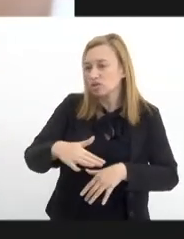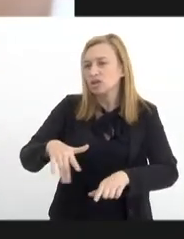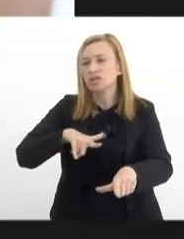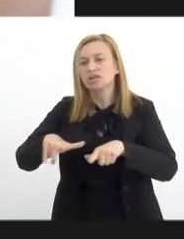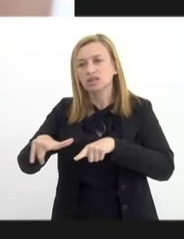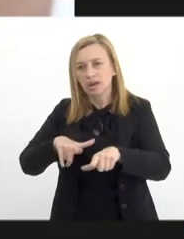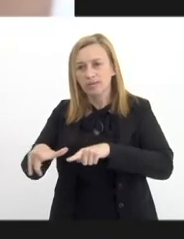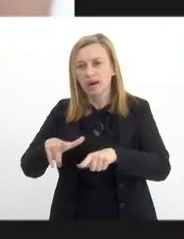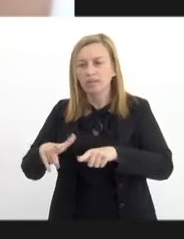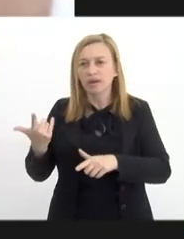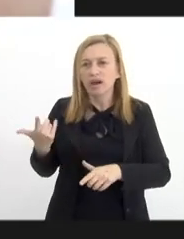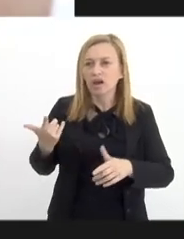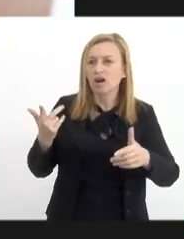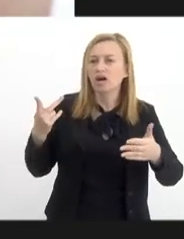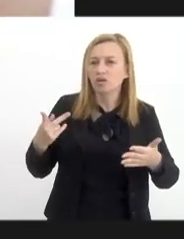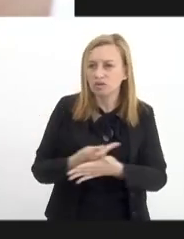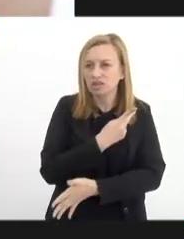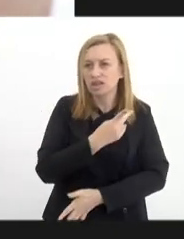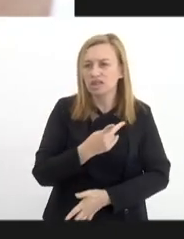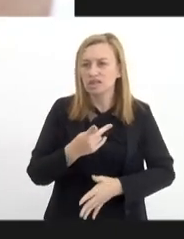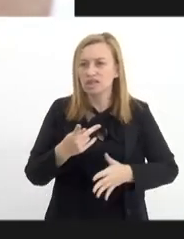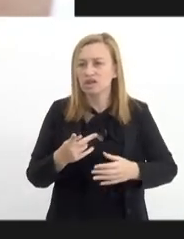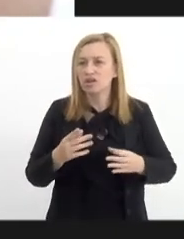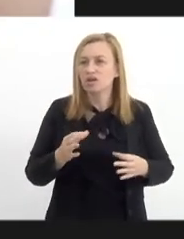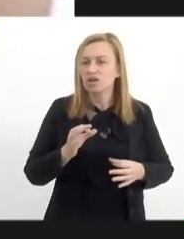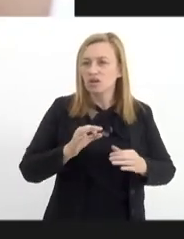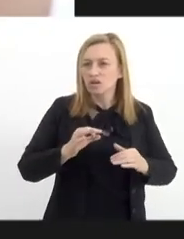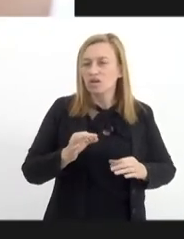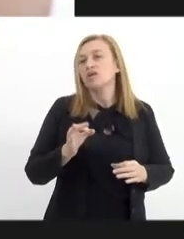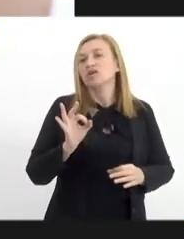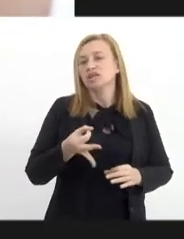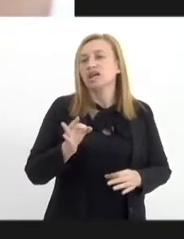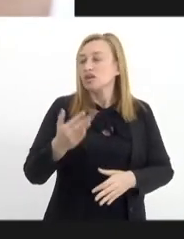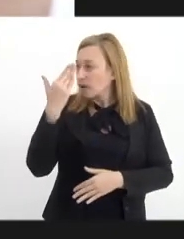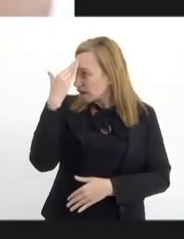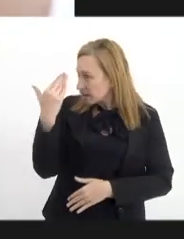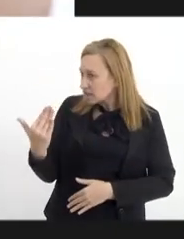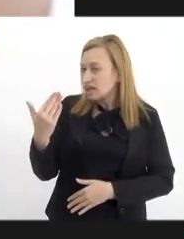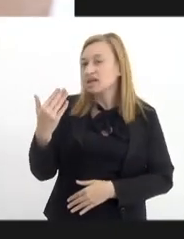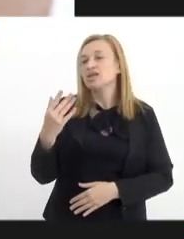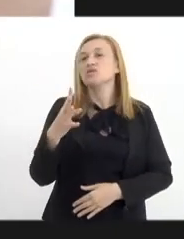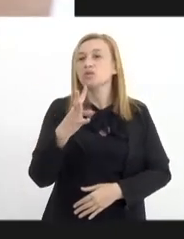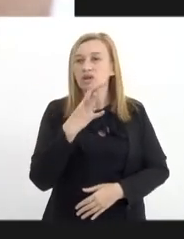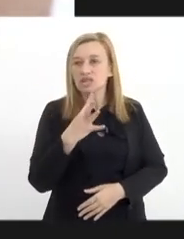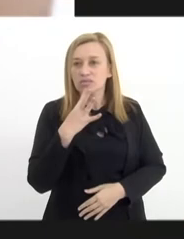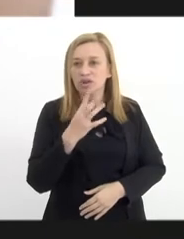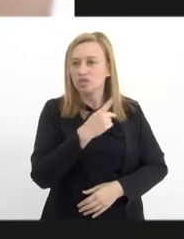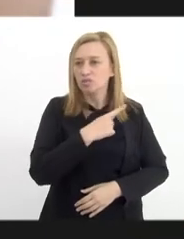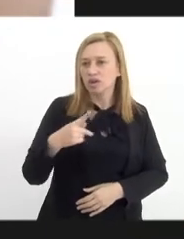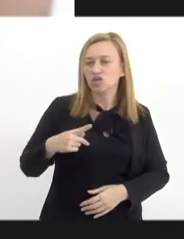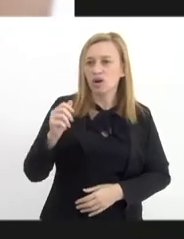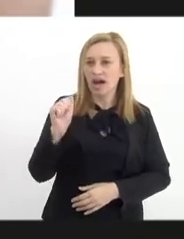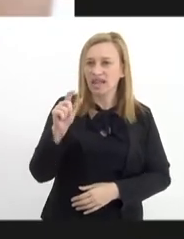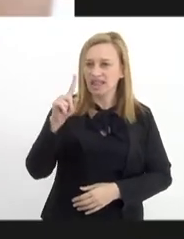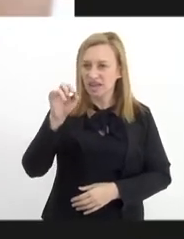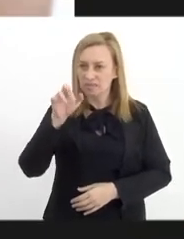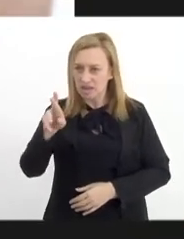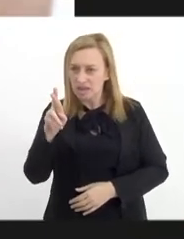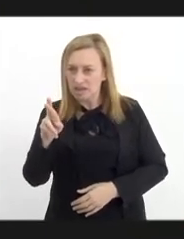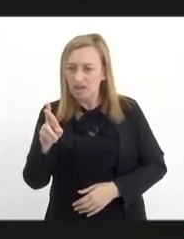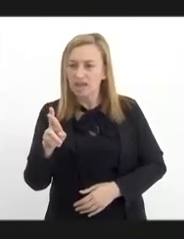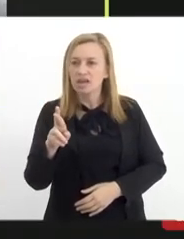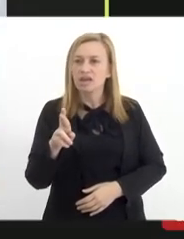aconteça de uma maneira exitosa. Eu agradeço o reconhecimento do pastor Aldemire em nome do trabalho dessa